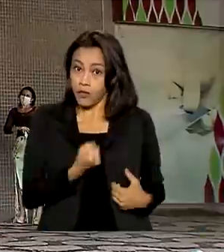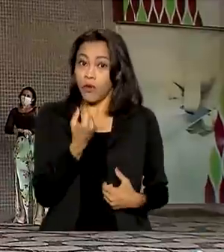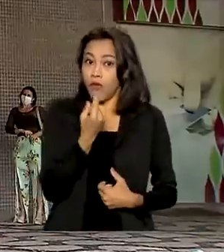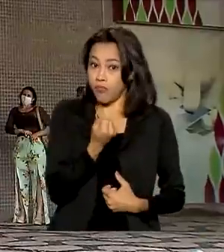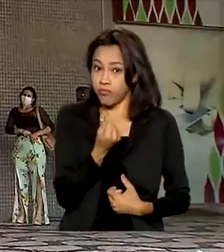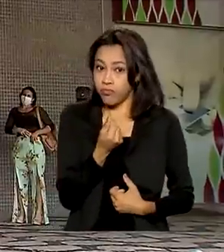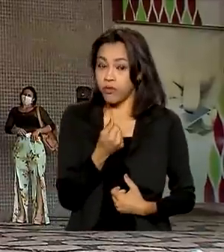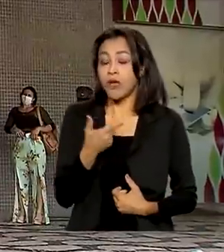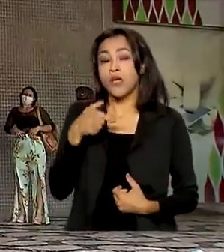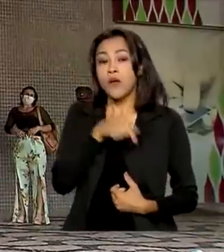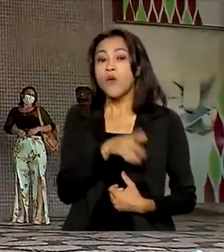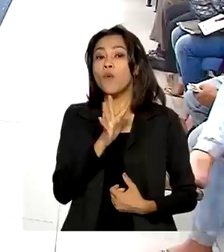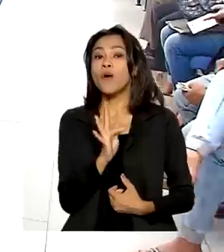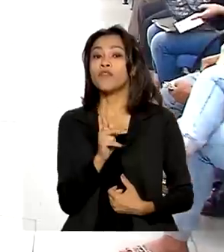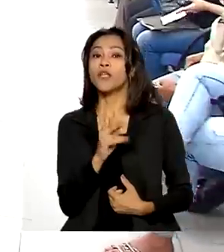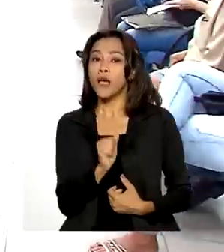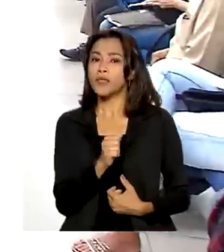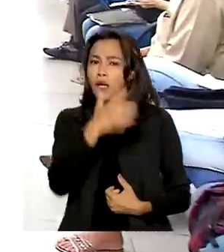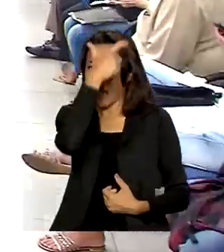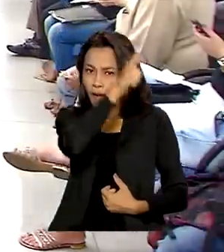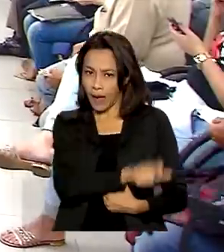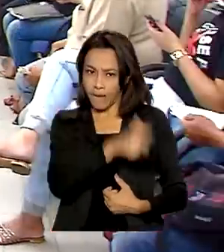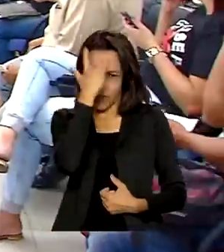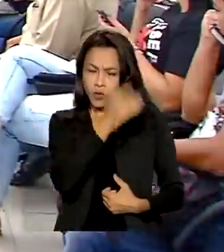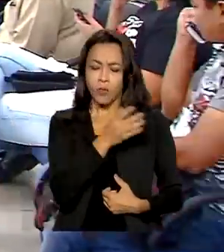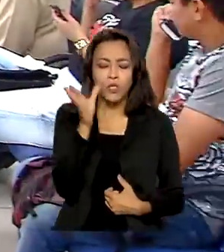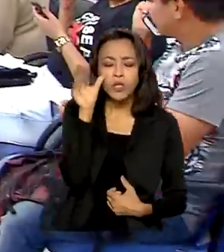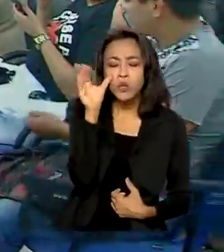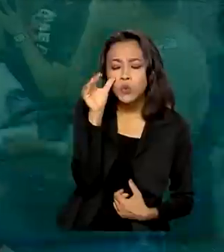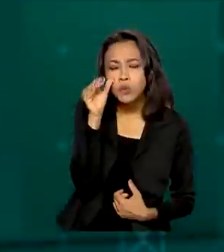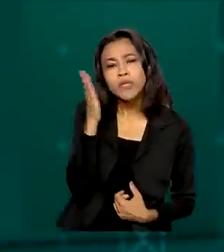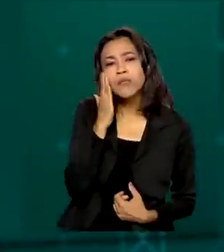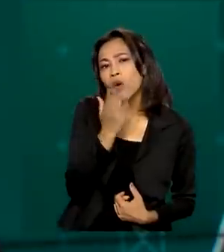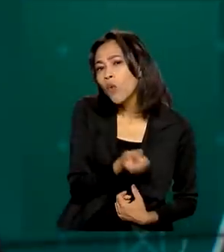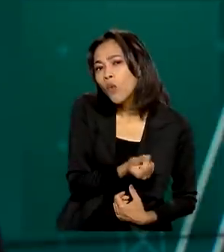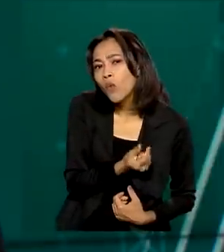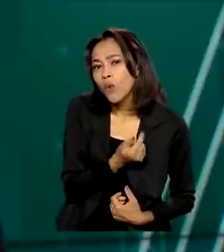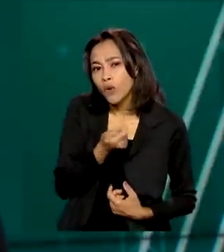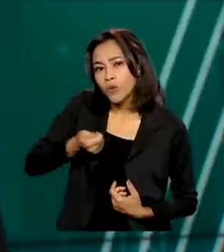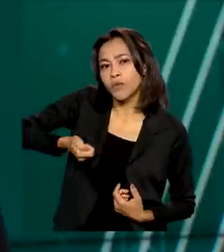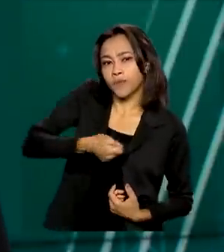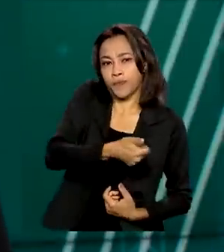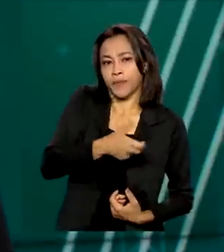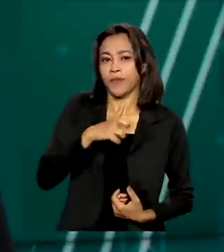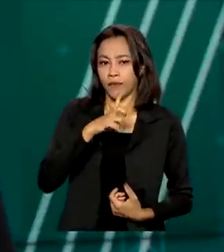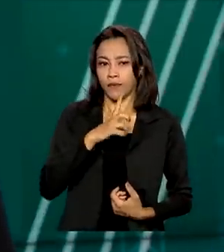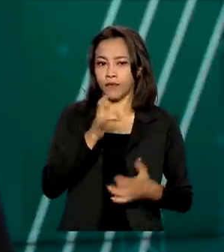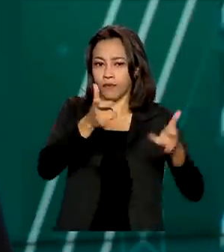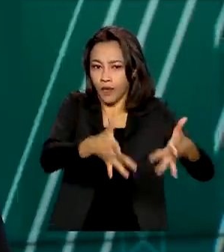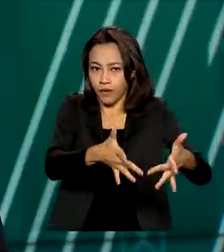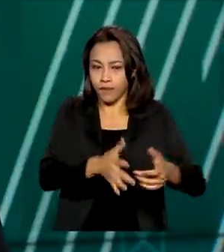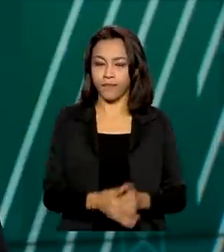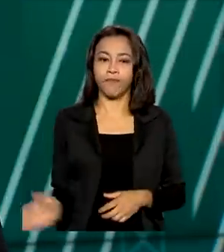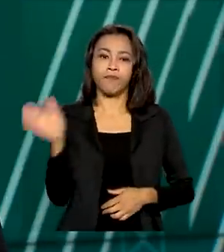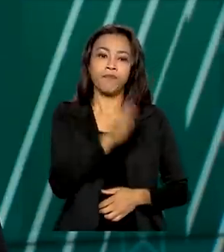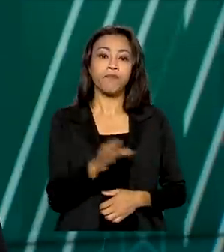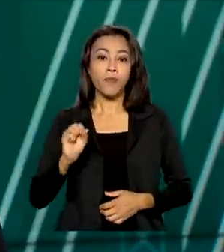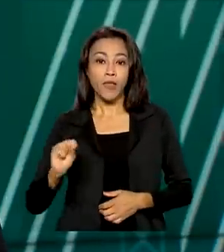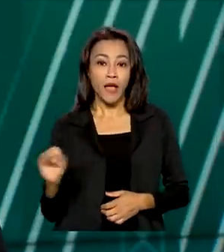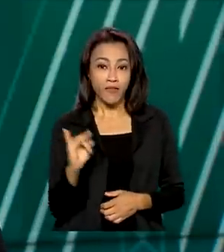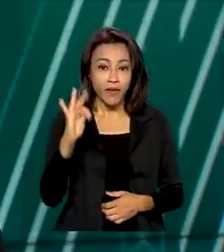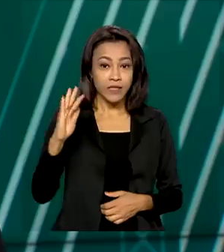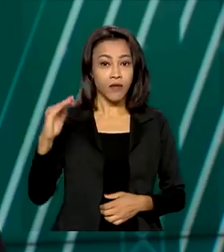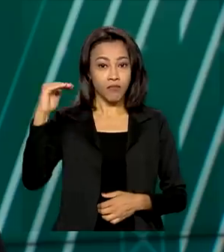FGTS, o trabalhador pode consultar o valor creditado. A prévia da inflação desacelerou para 0